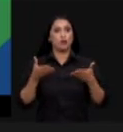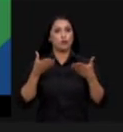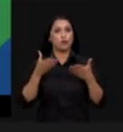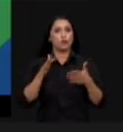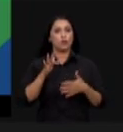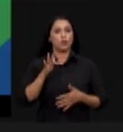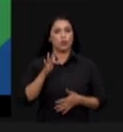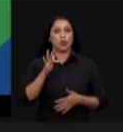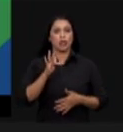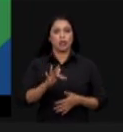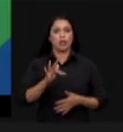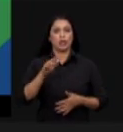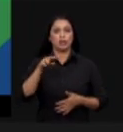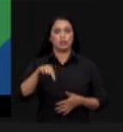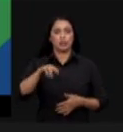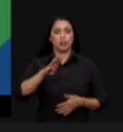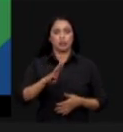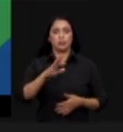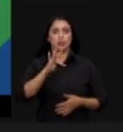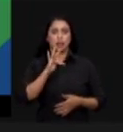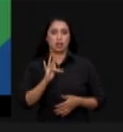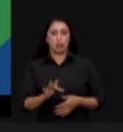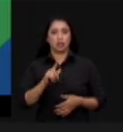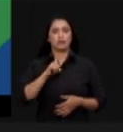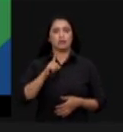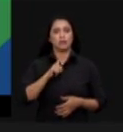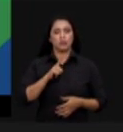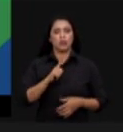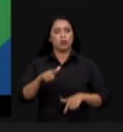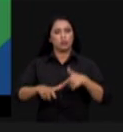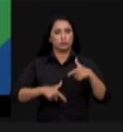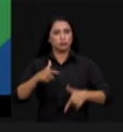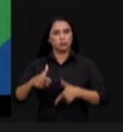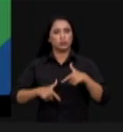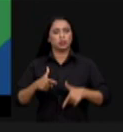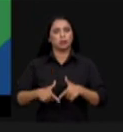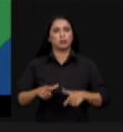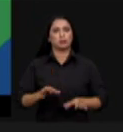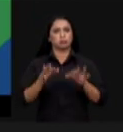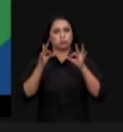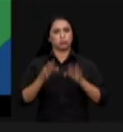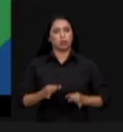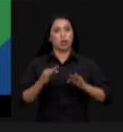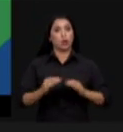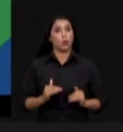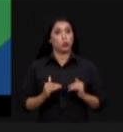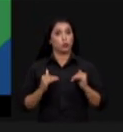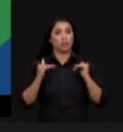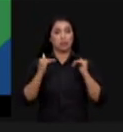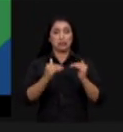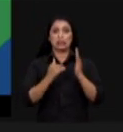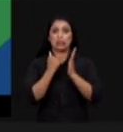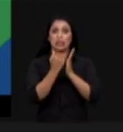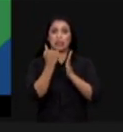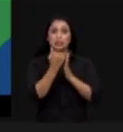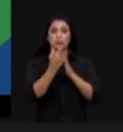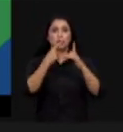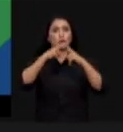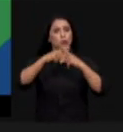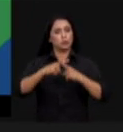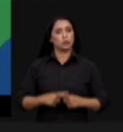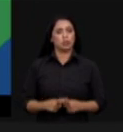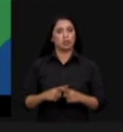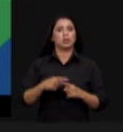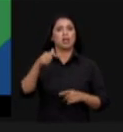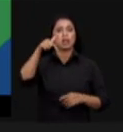busca incorporar a inovação a seus processos e operações a fim de garantir o crescimento e competitividade no mercado